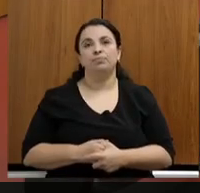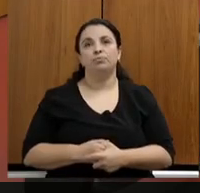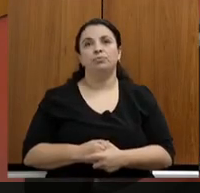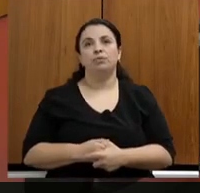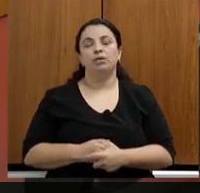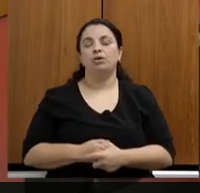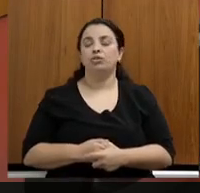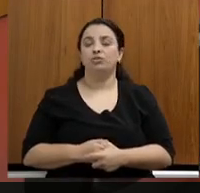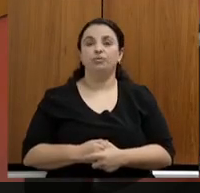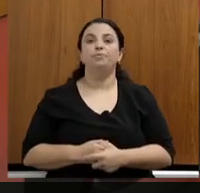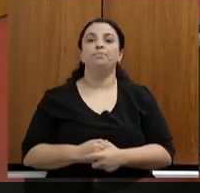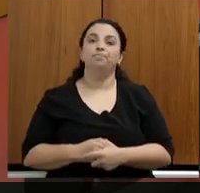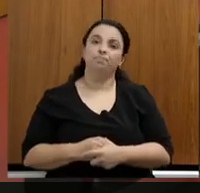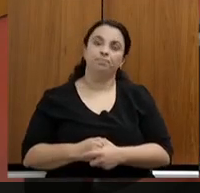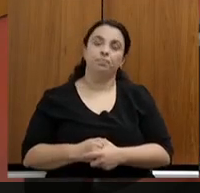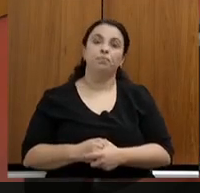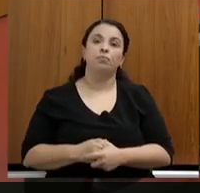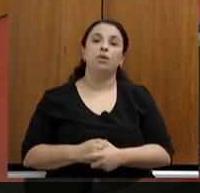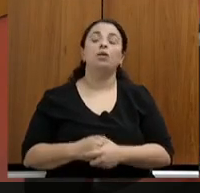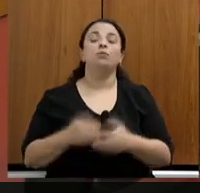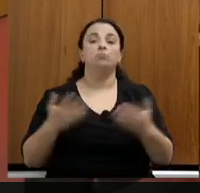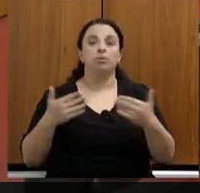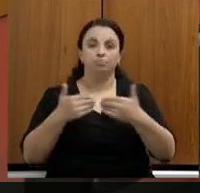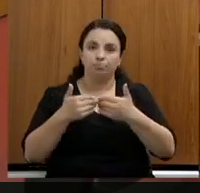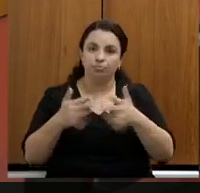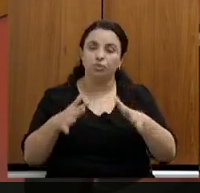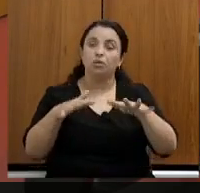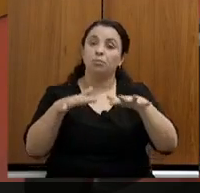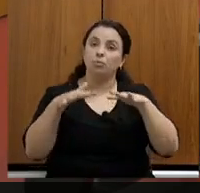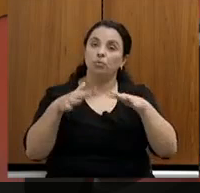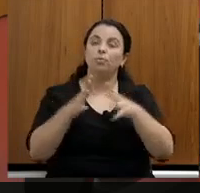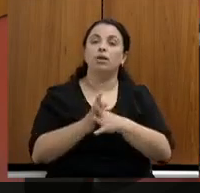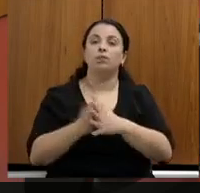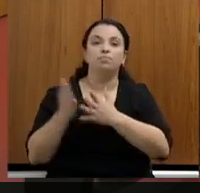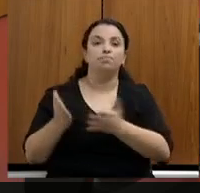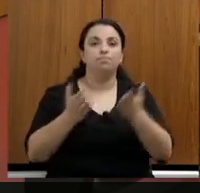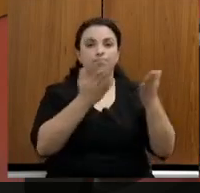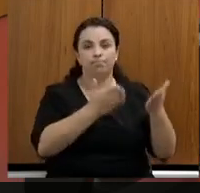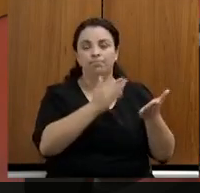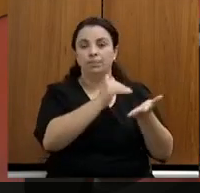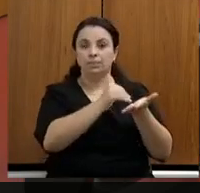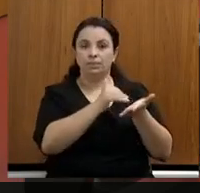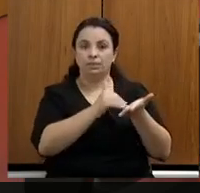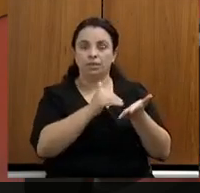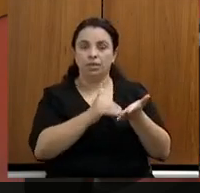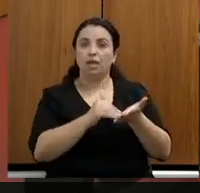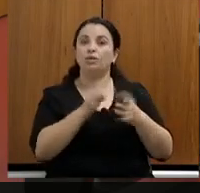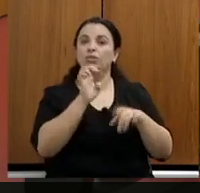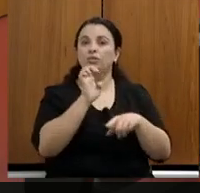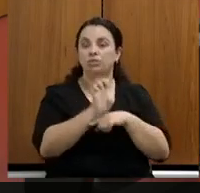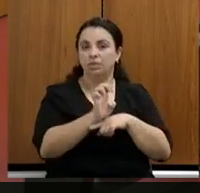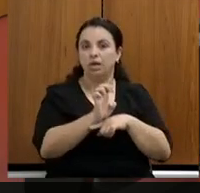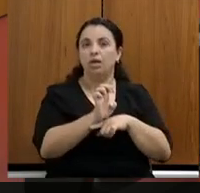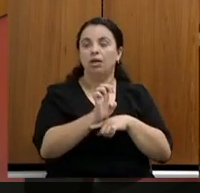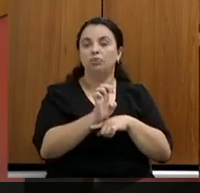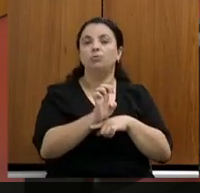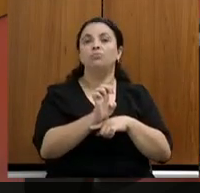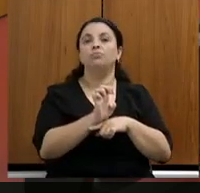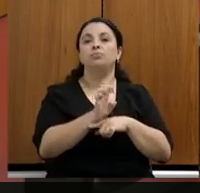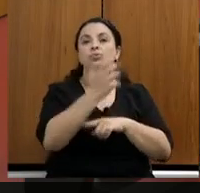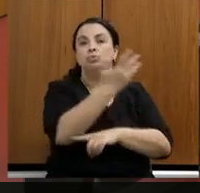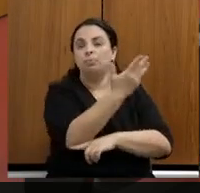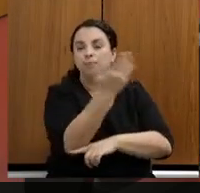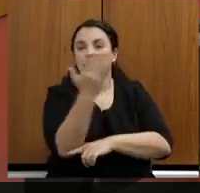Iniciando, então, a audiência pública, eu passo a palavra à senhora secretária de Estado de Meio Ambiente,